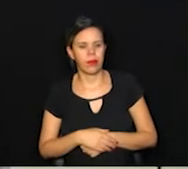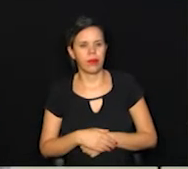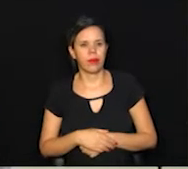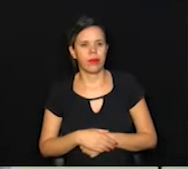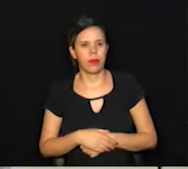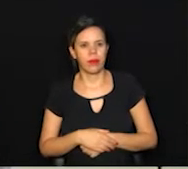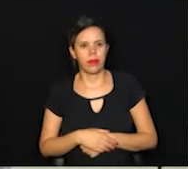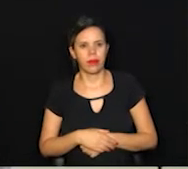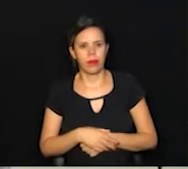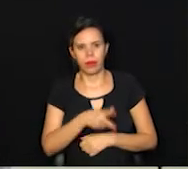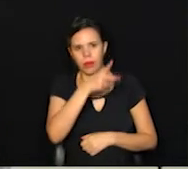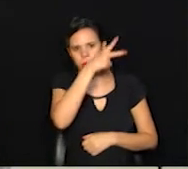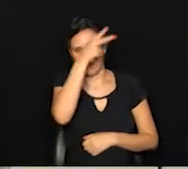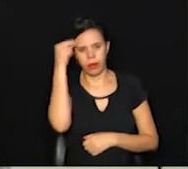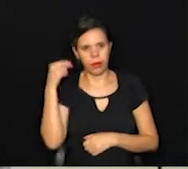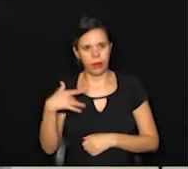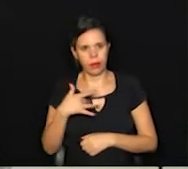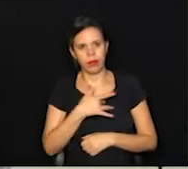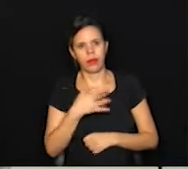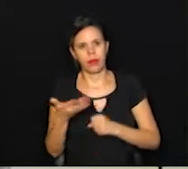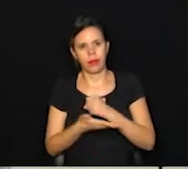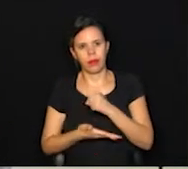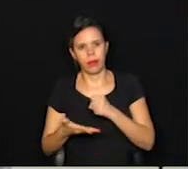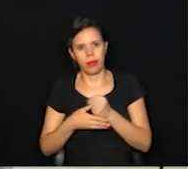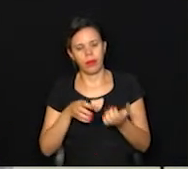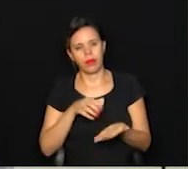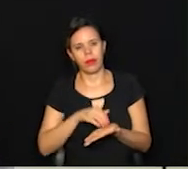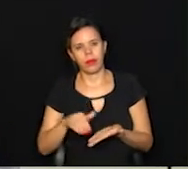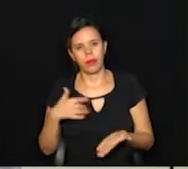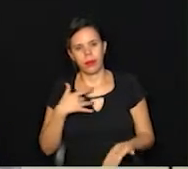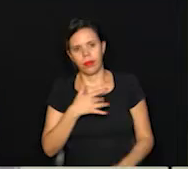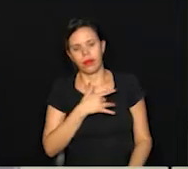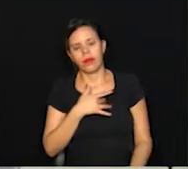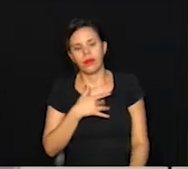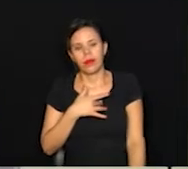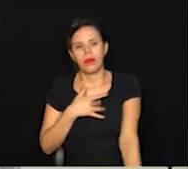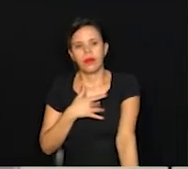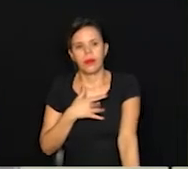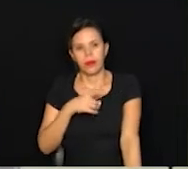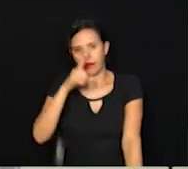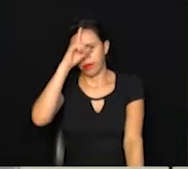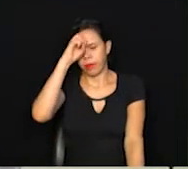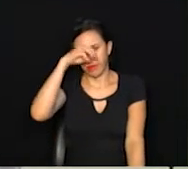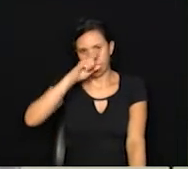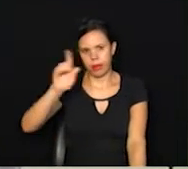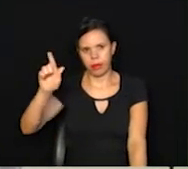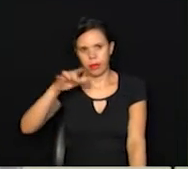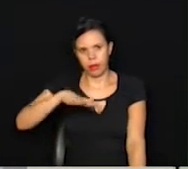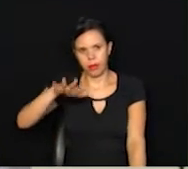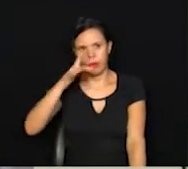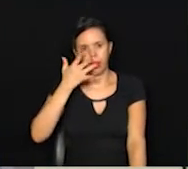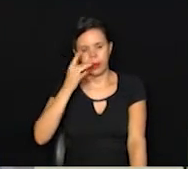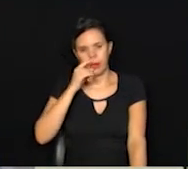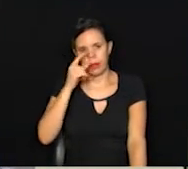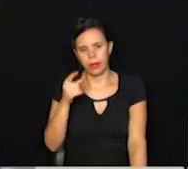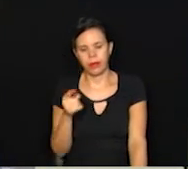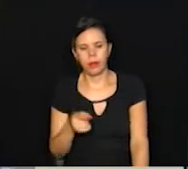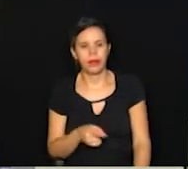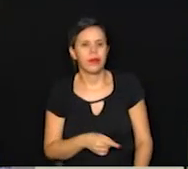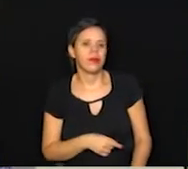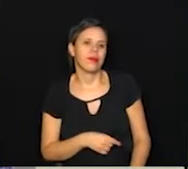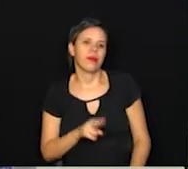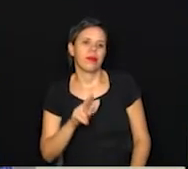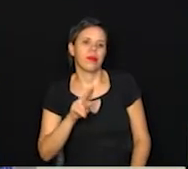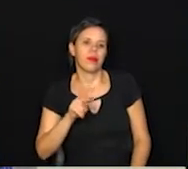tanto da rede pública, da rede de saúde básica da Secretaria de Saúde, da rede Mário Gatti, Hospitais Ouro Verde, Hospital Mário Gatti,